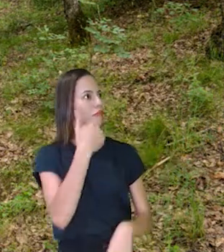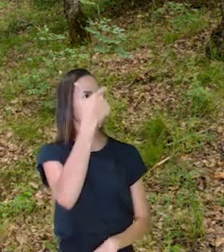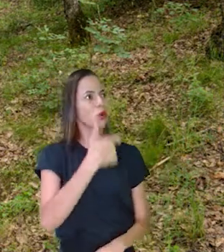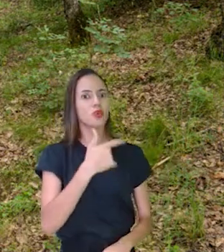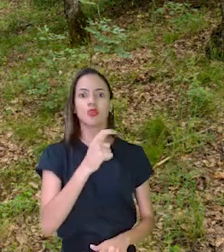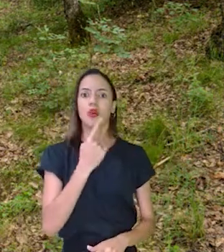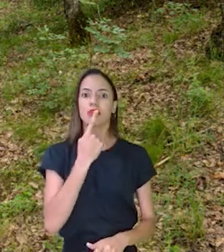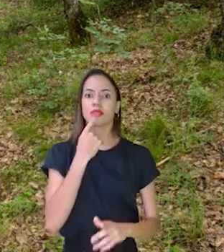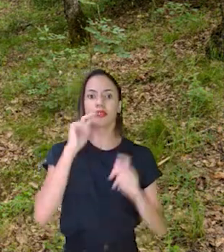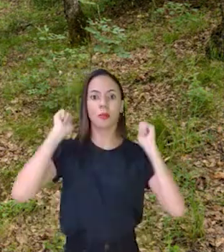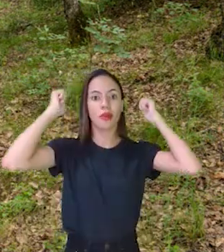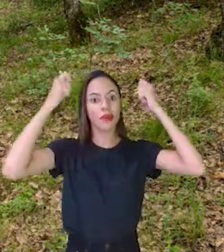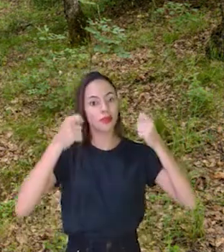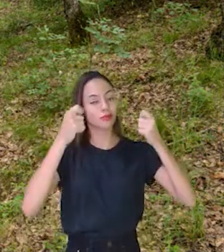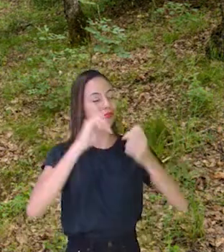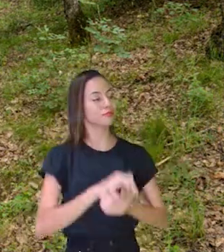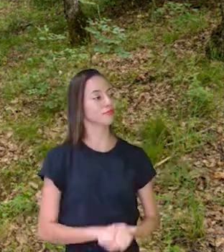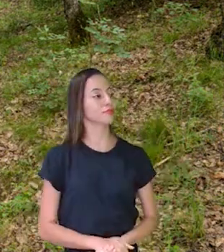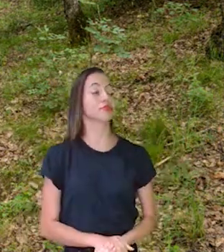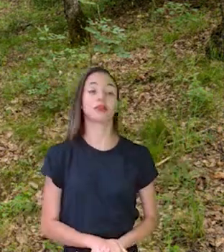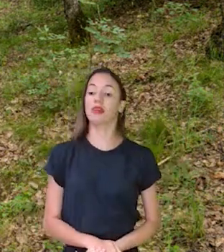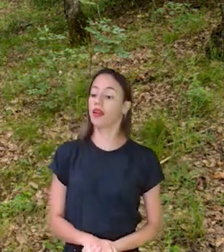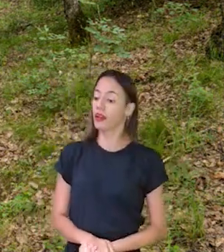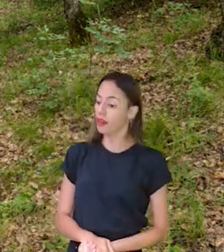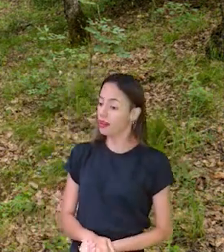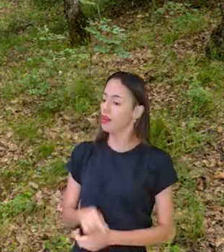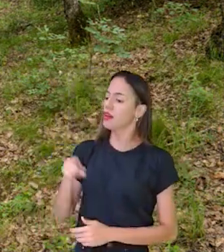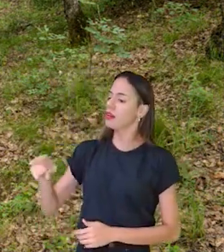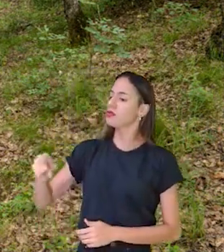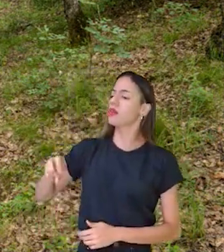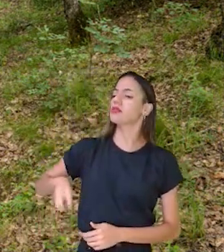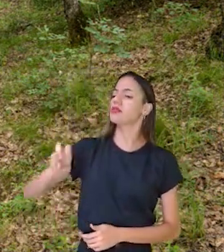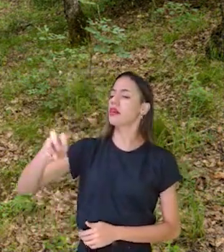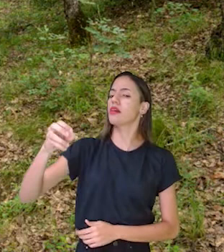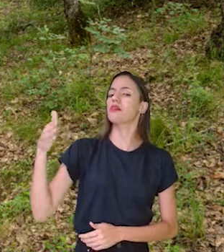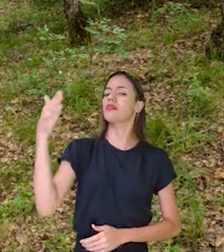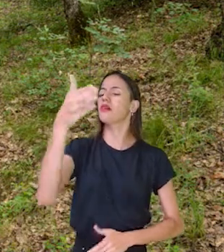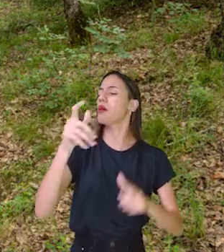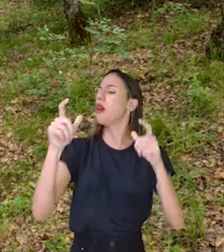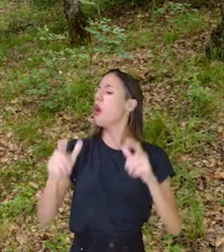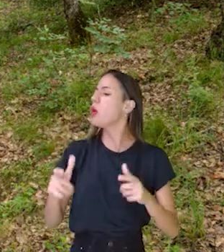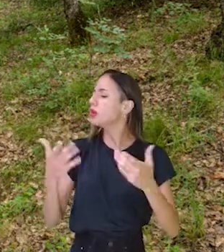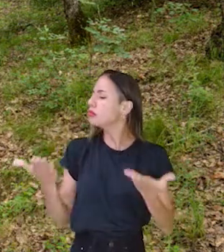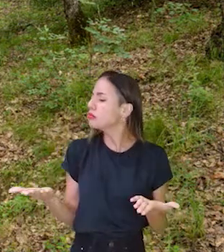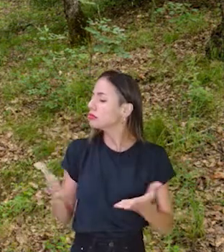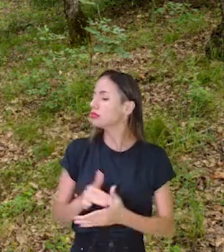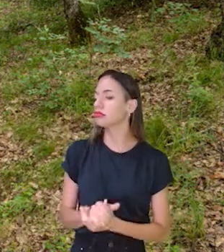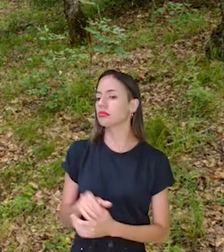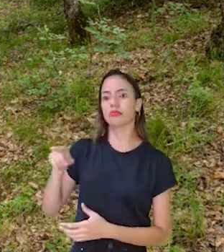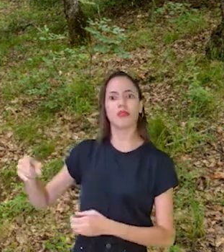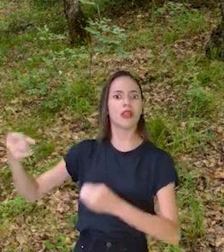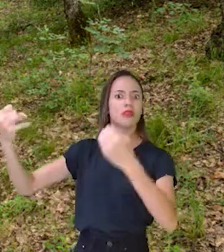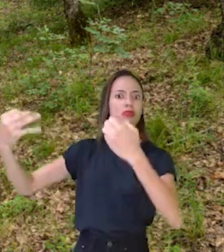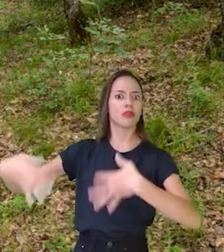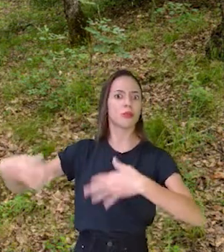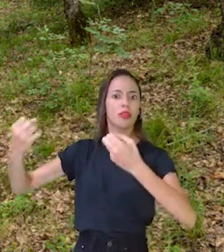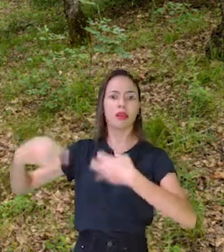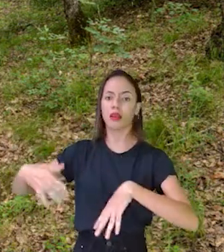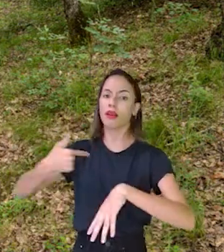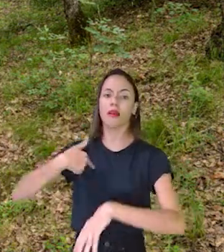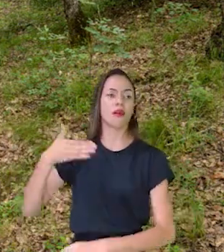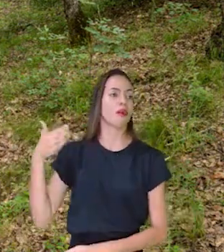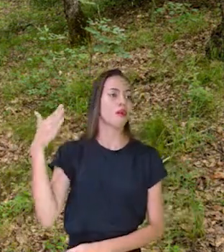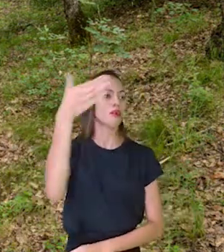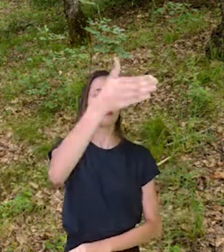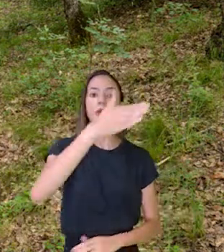chapeuzinho Ah, pra onde você está indo? E ela começou a contar Que ia pra casa da